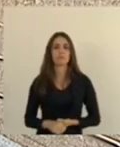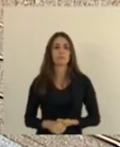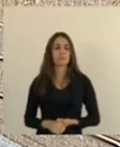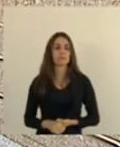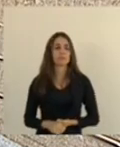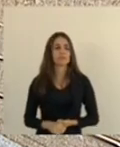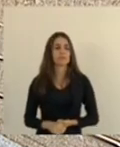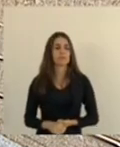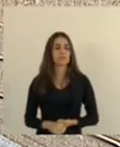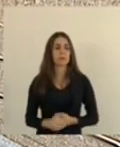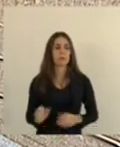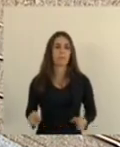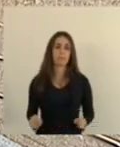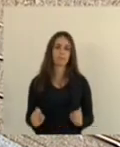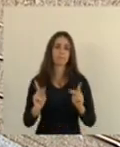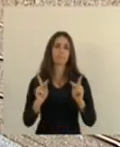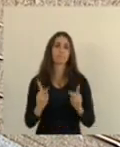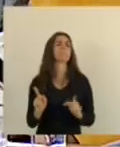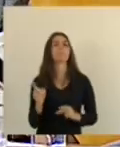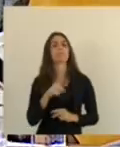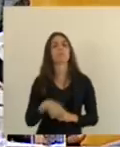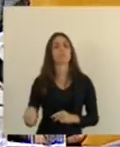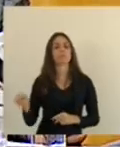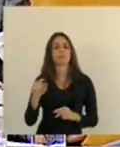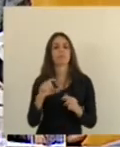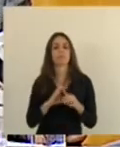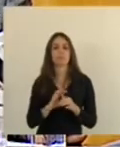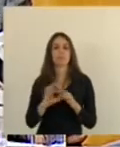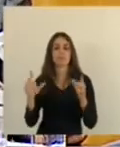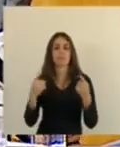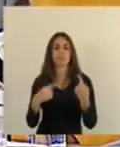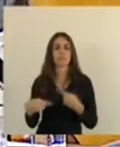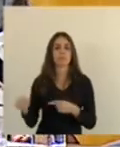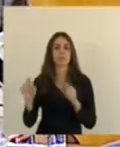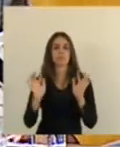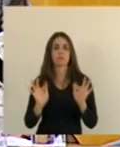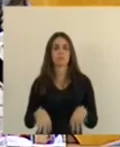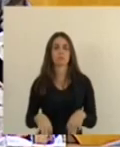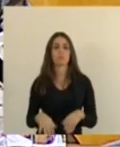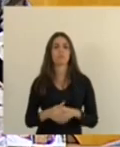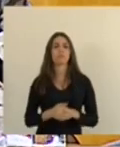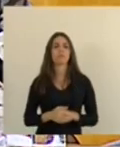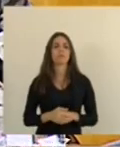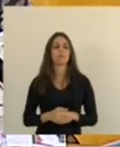ok em discussão não havendo orador inscrito encerrada a discussão